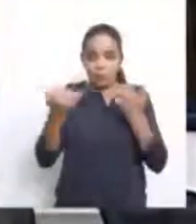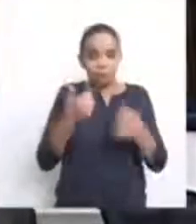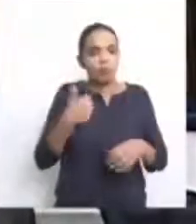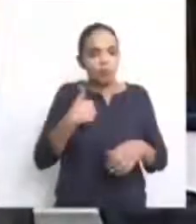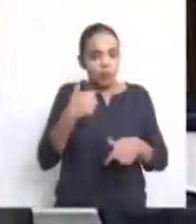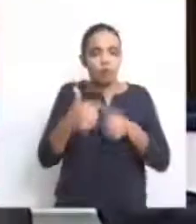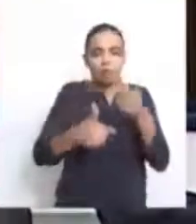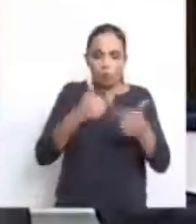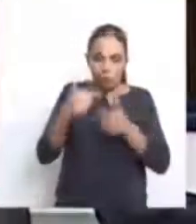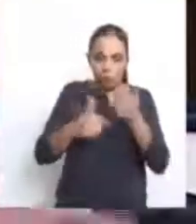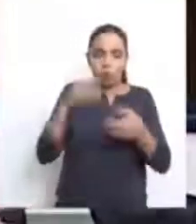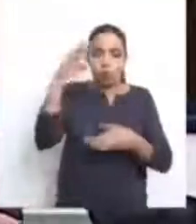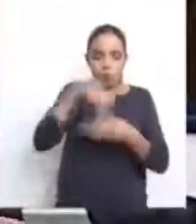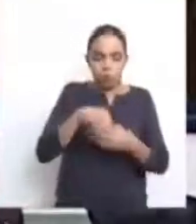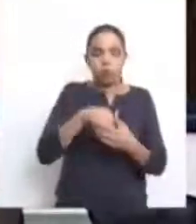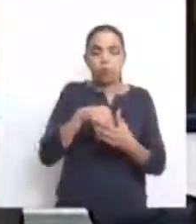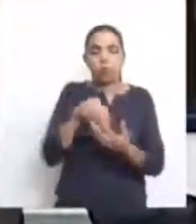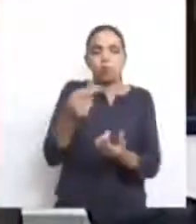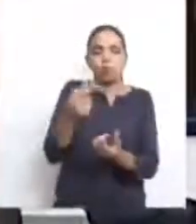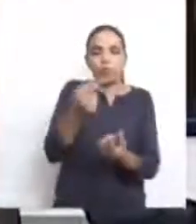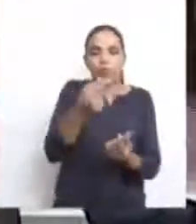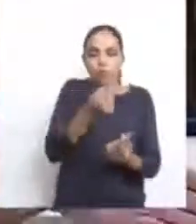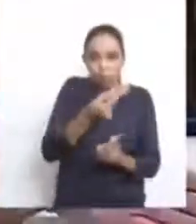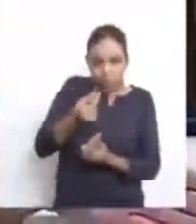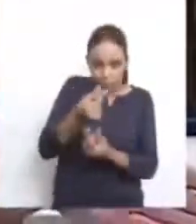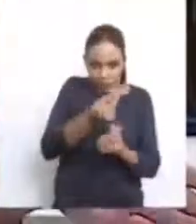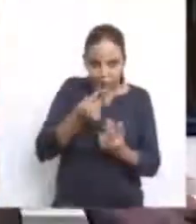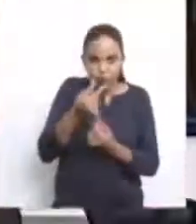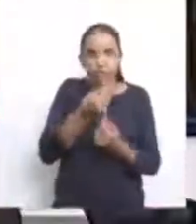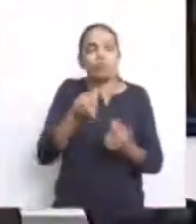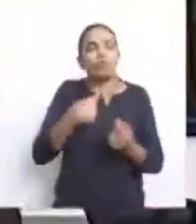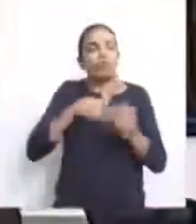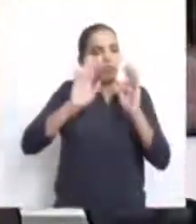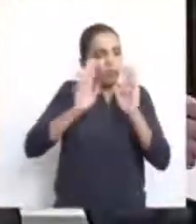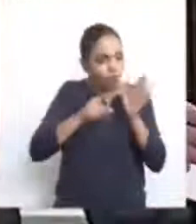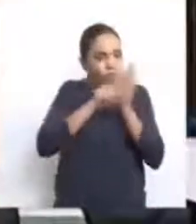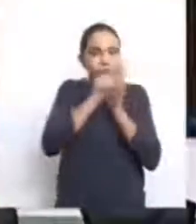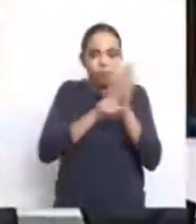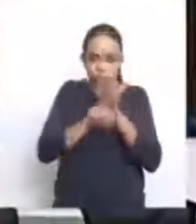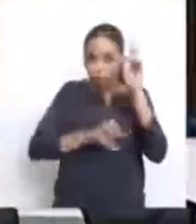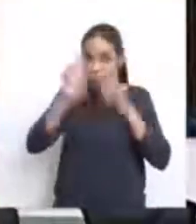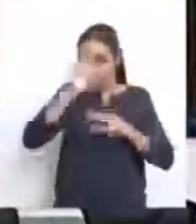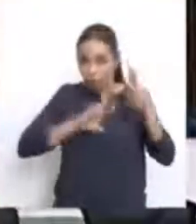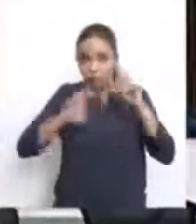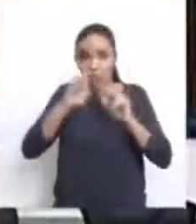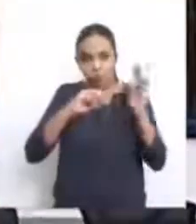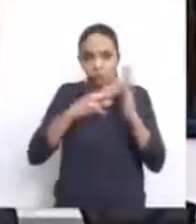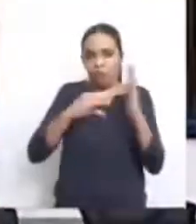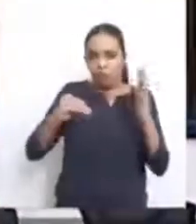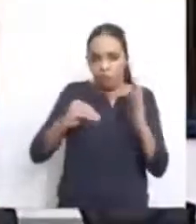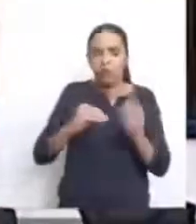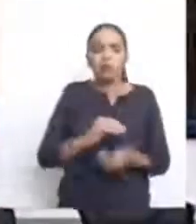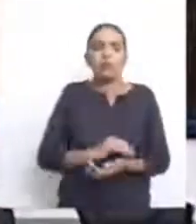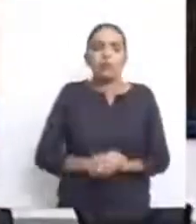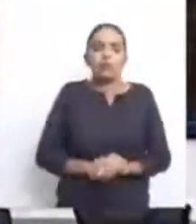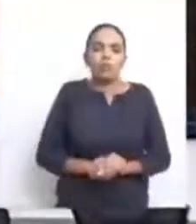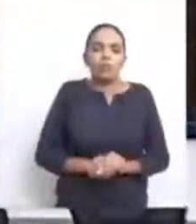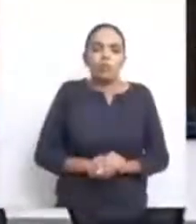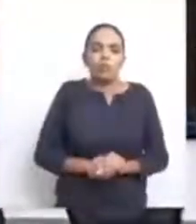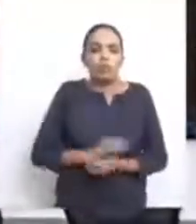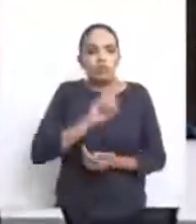auditor do Tribunal de Contas, conheço profundamente o tema, porque eu já fiz auditoria no modelo existente, e como vocês